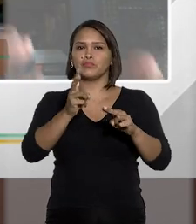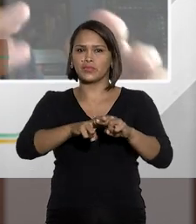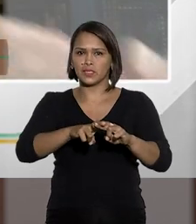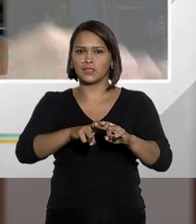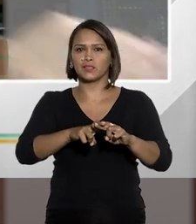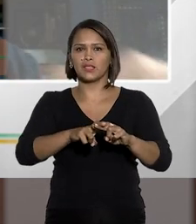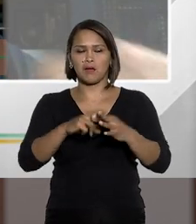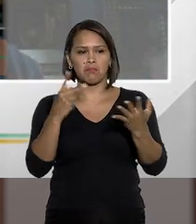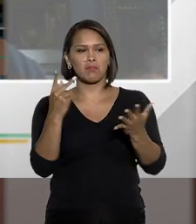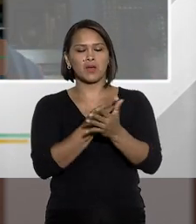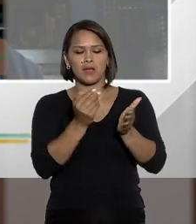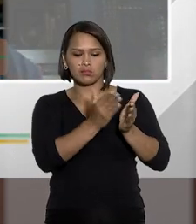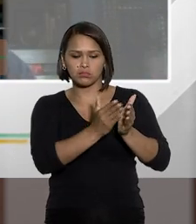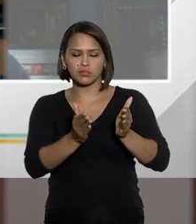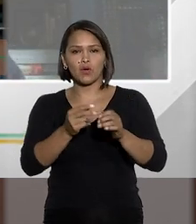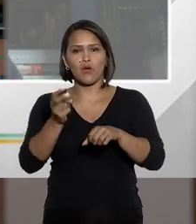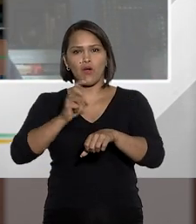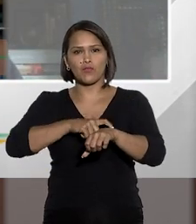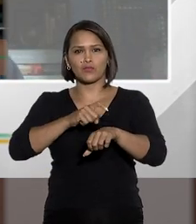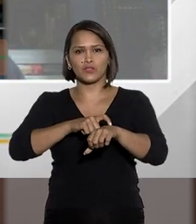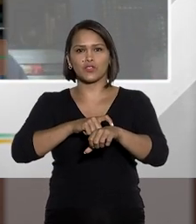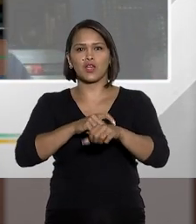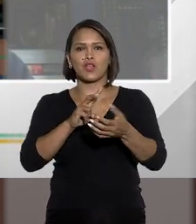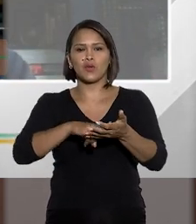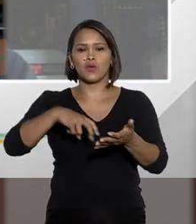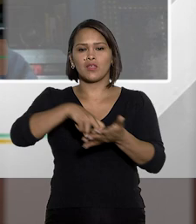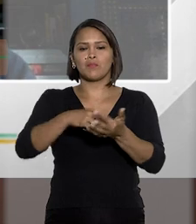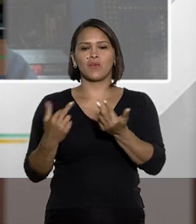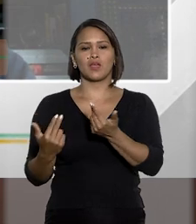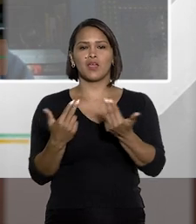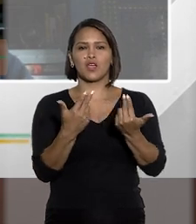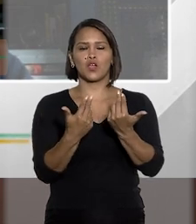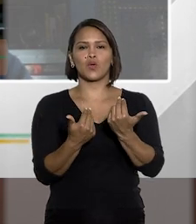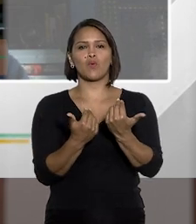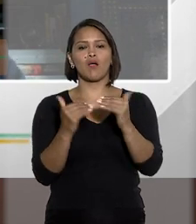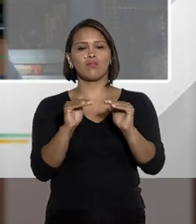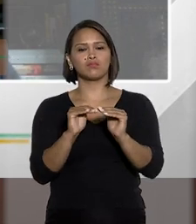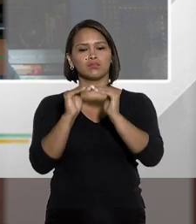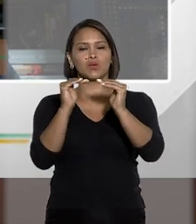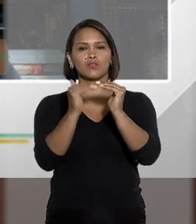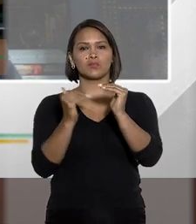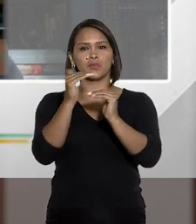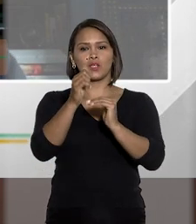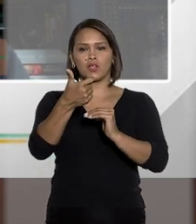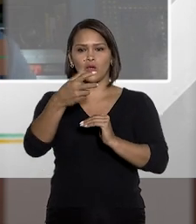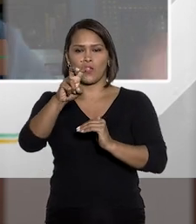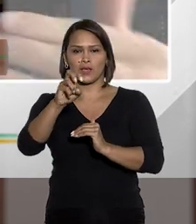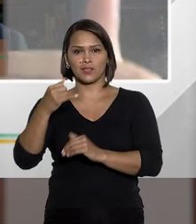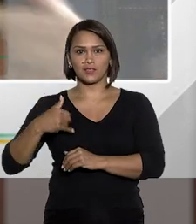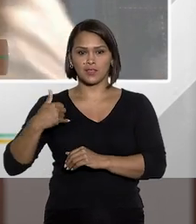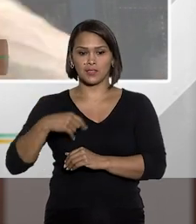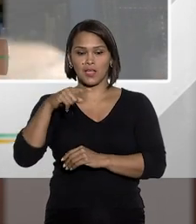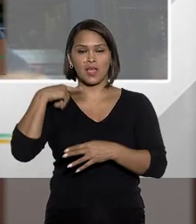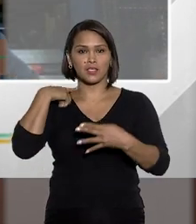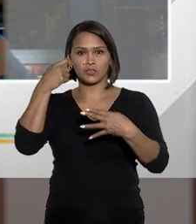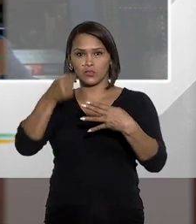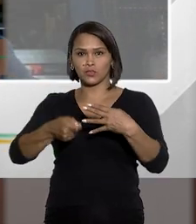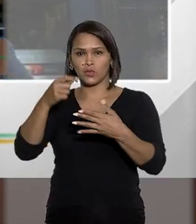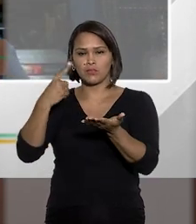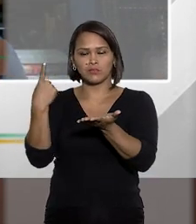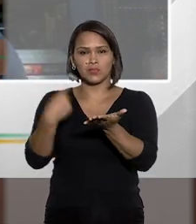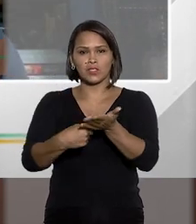pra execução provisória da pena no júri quando a pena é igual ou superior a 15 anos. Esses juízes